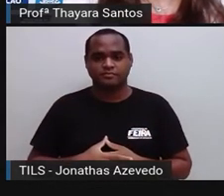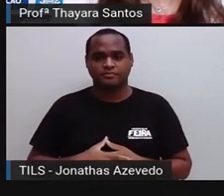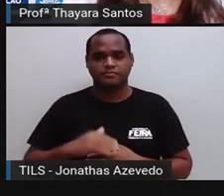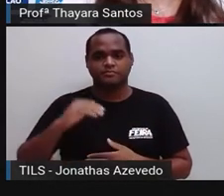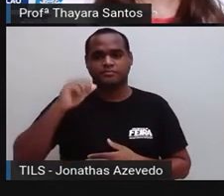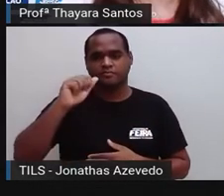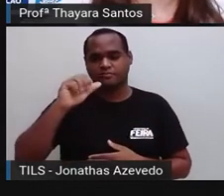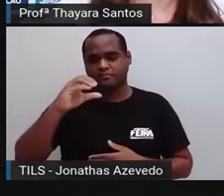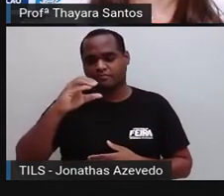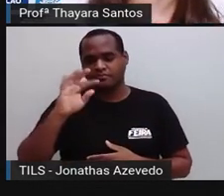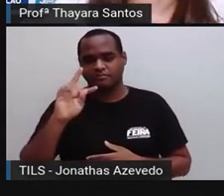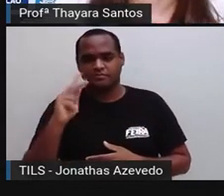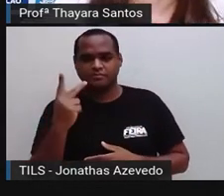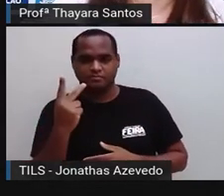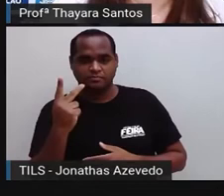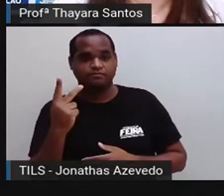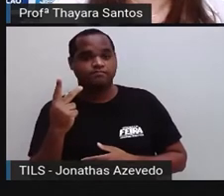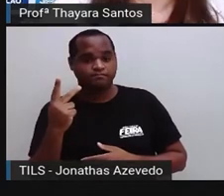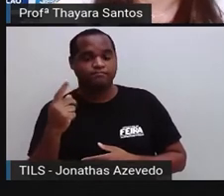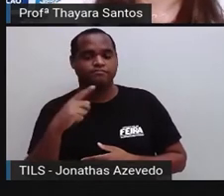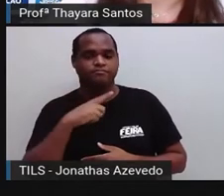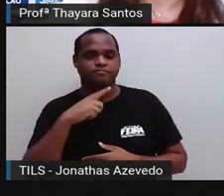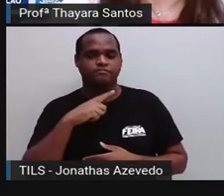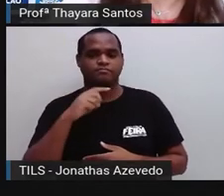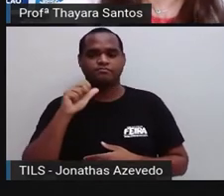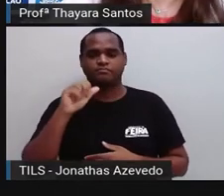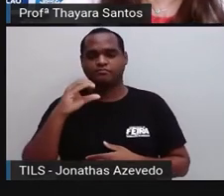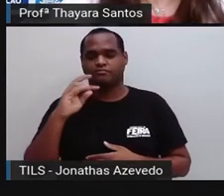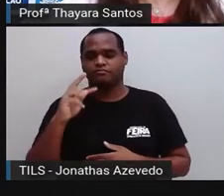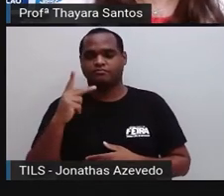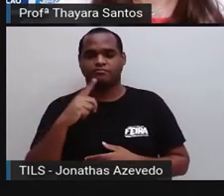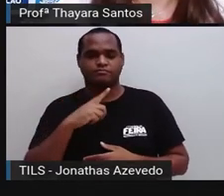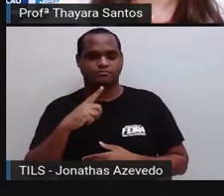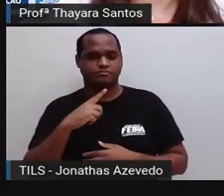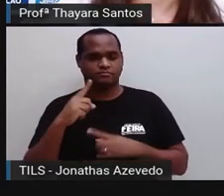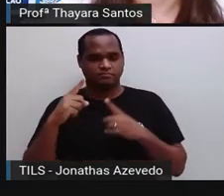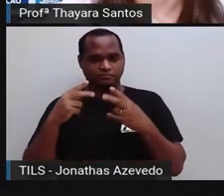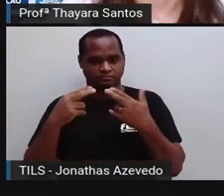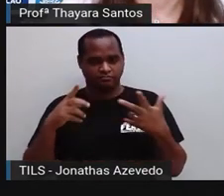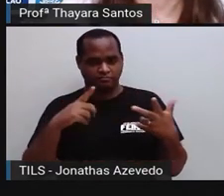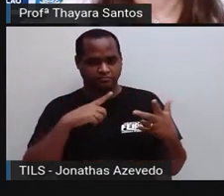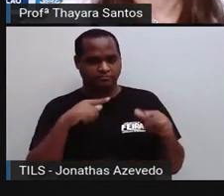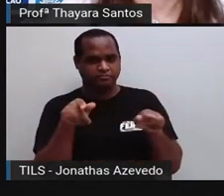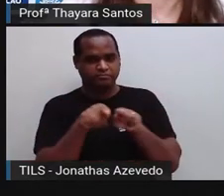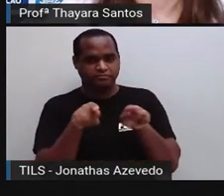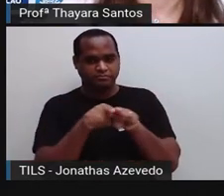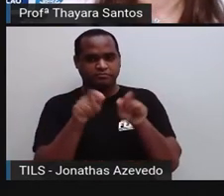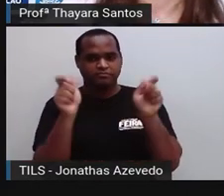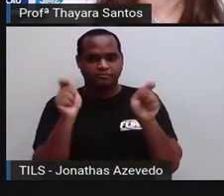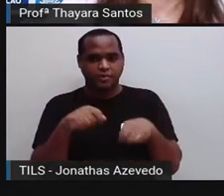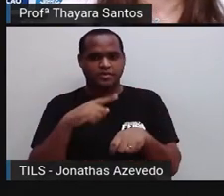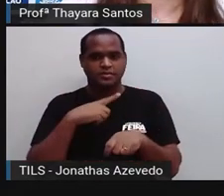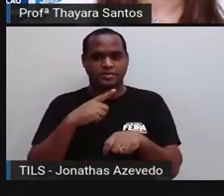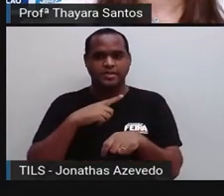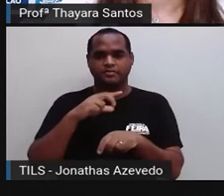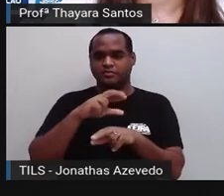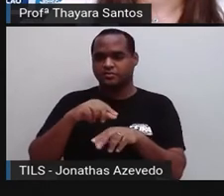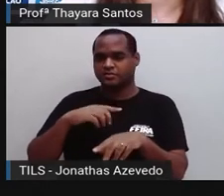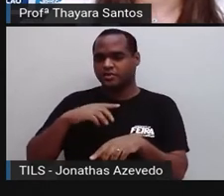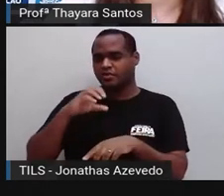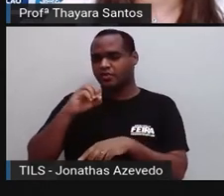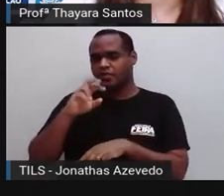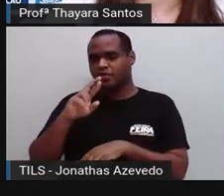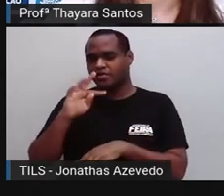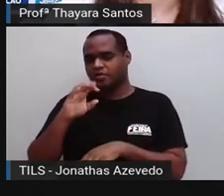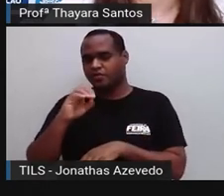A gente tem o ACTH, que é o adrenocorticotrófico, ele também pode ser chamado de corticotrofina e ele